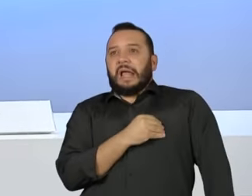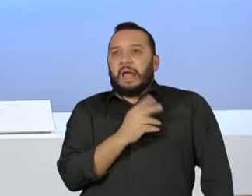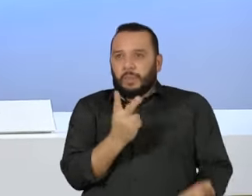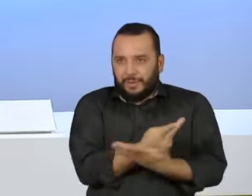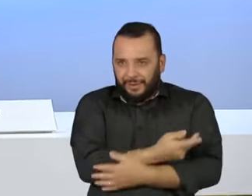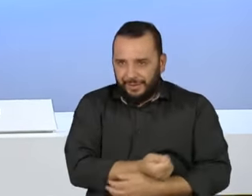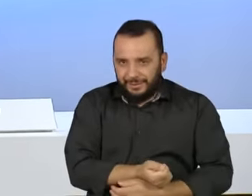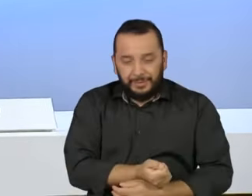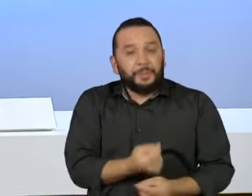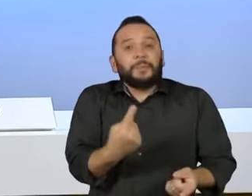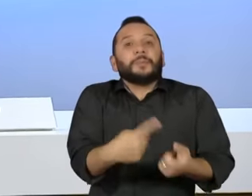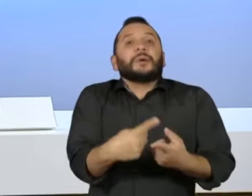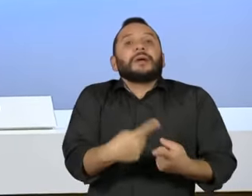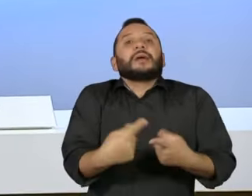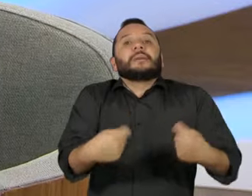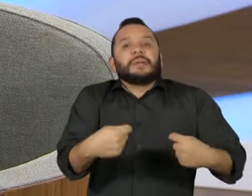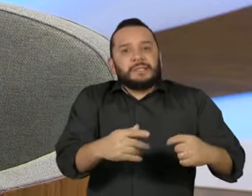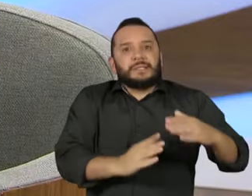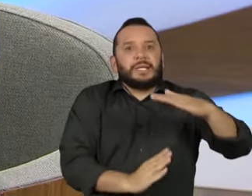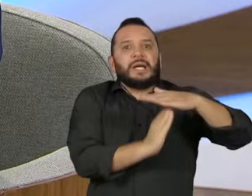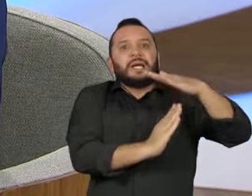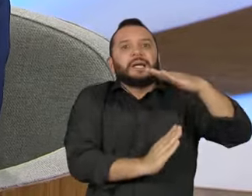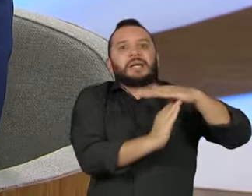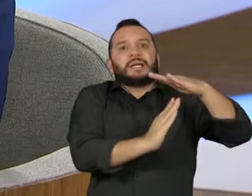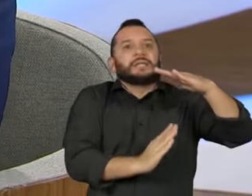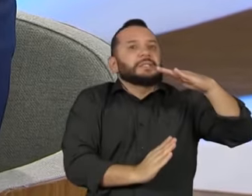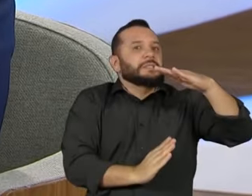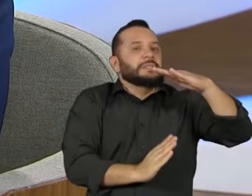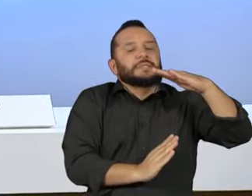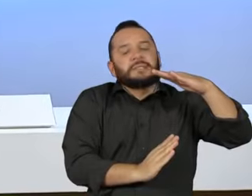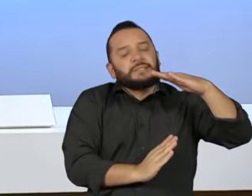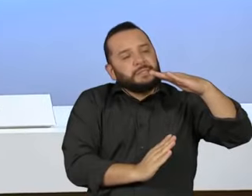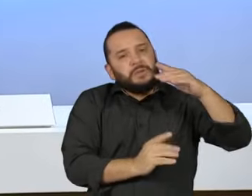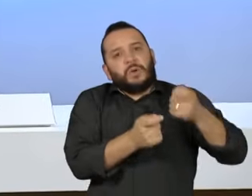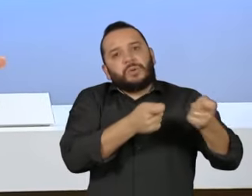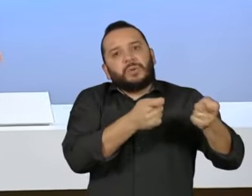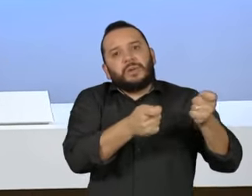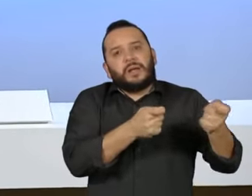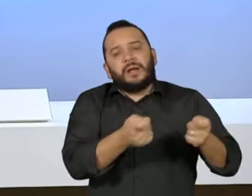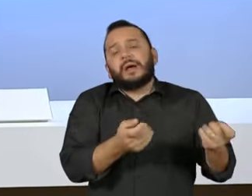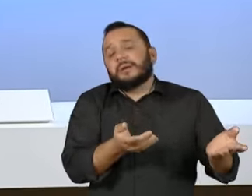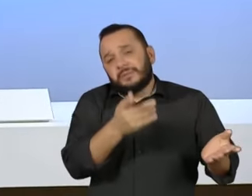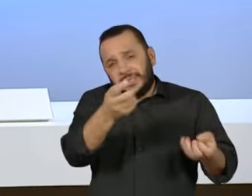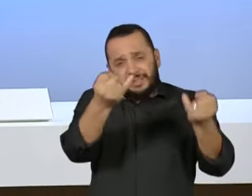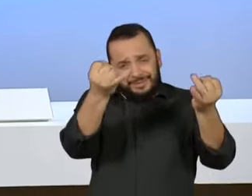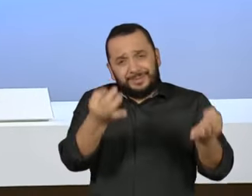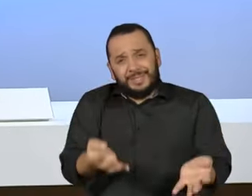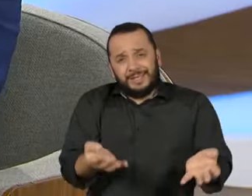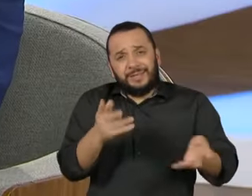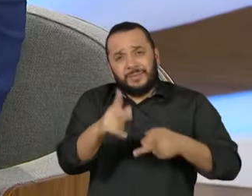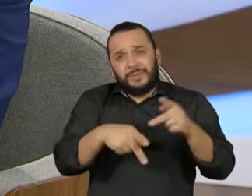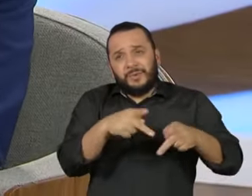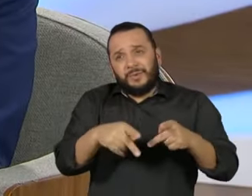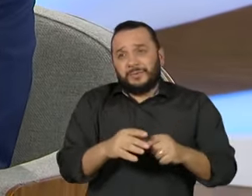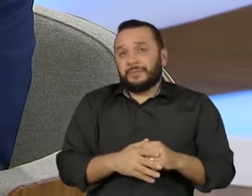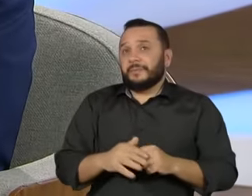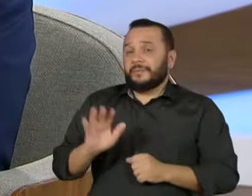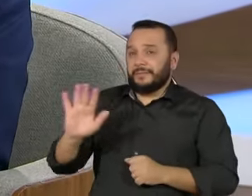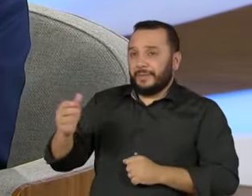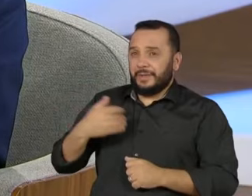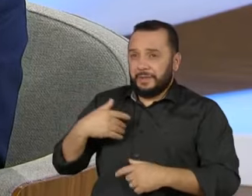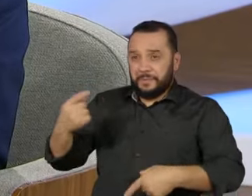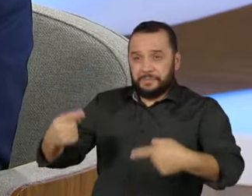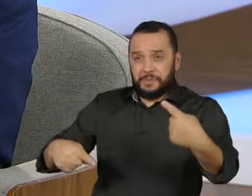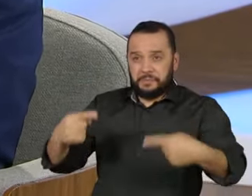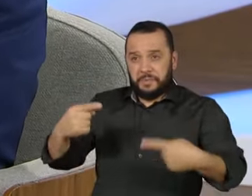gente precisa ter isso? Olha... Linguagem usar para falar de um debate tão árido como o ajuste fiscal? Eu vou politizar um pouquinho aqui,